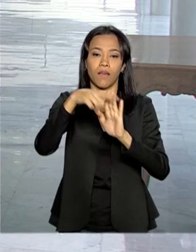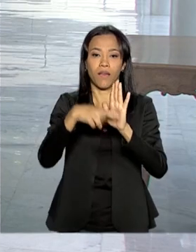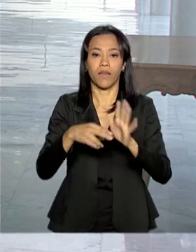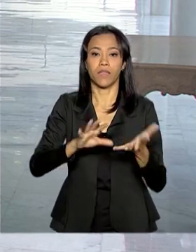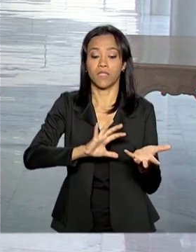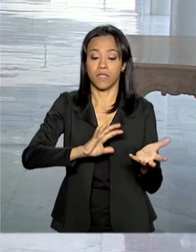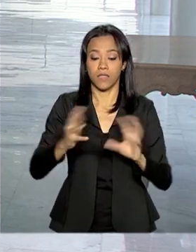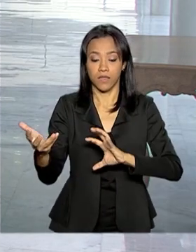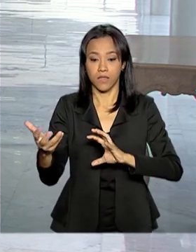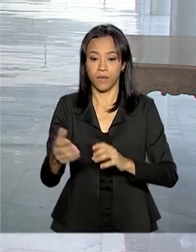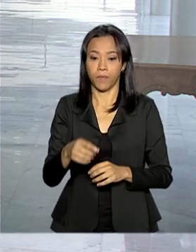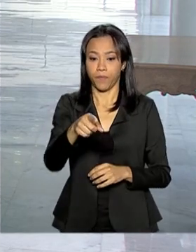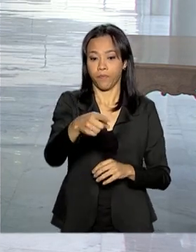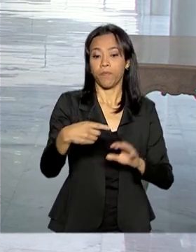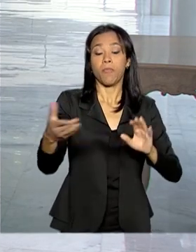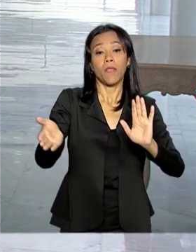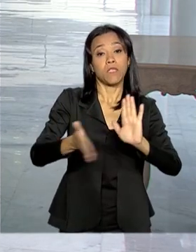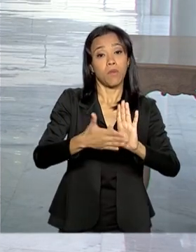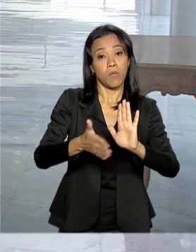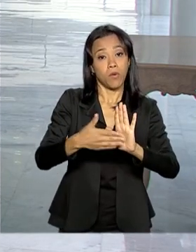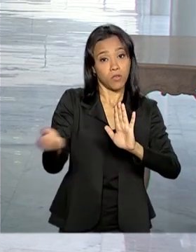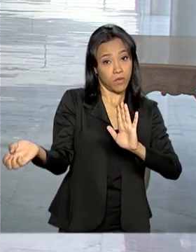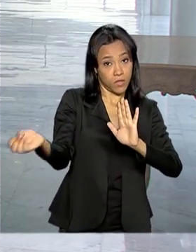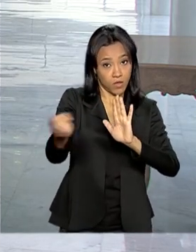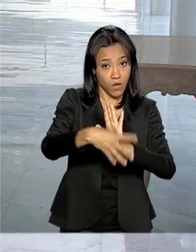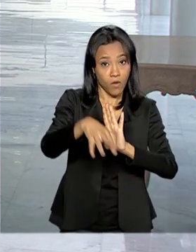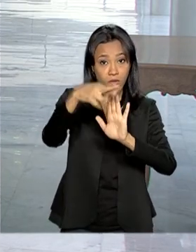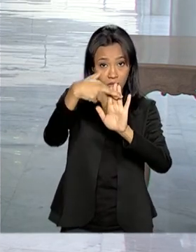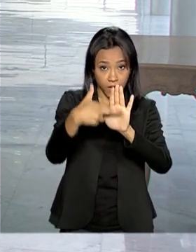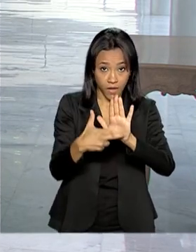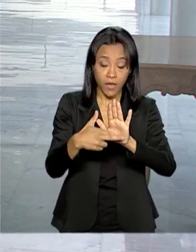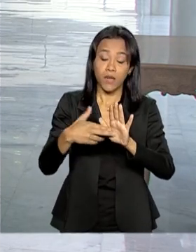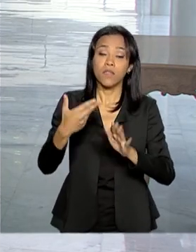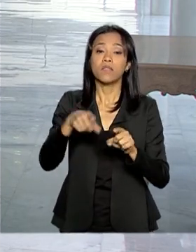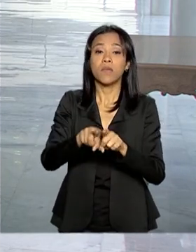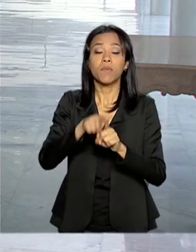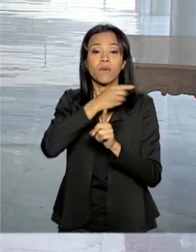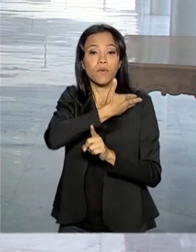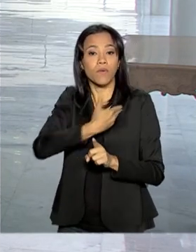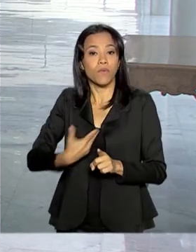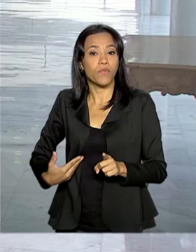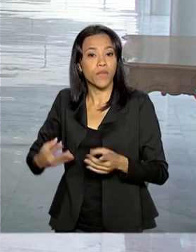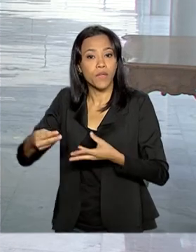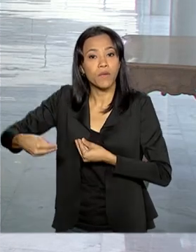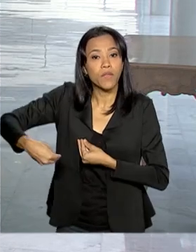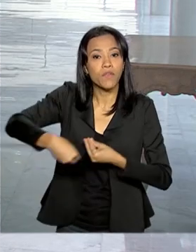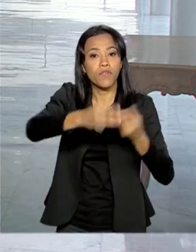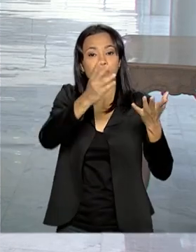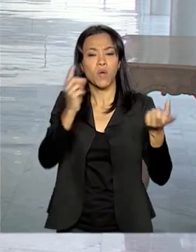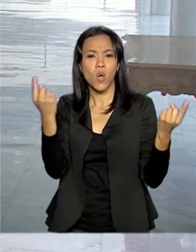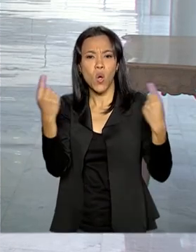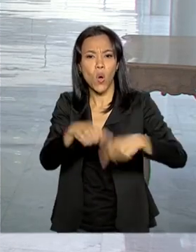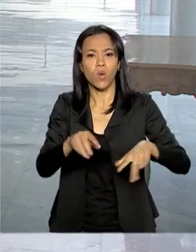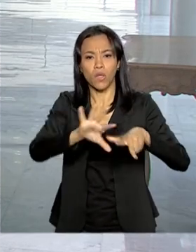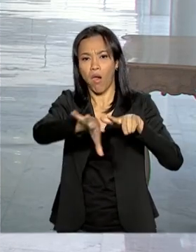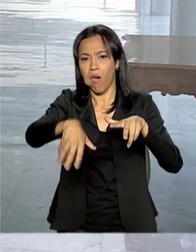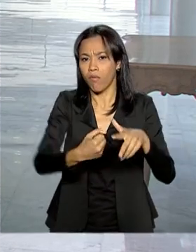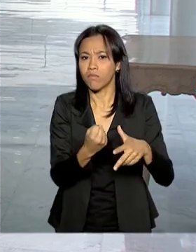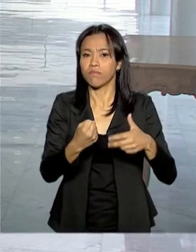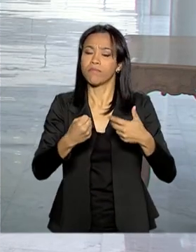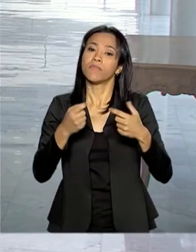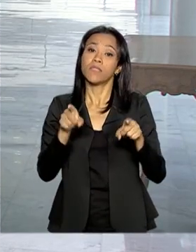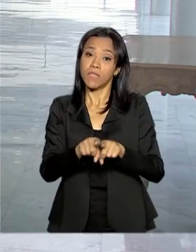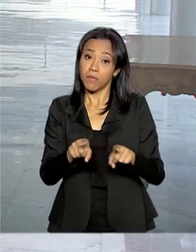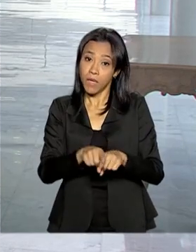Entre as propostas para a nova Previdência, o governo também enviou medidas de combate às fraudes e também para cobrar